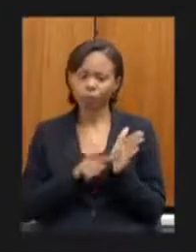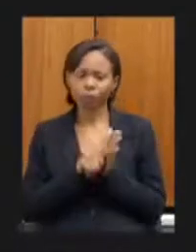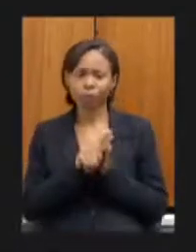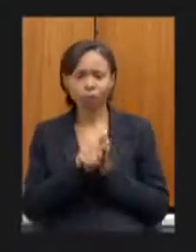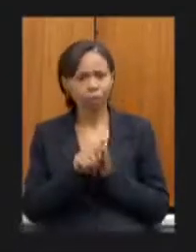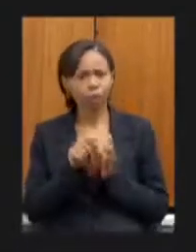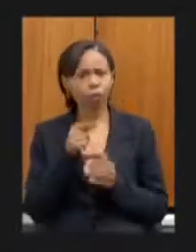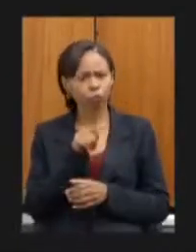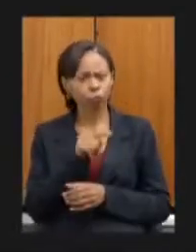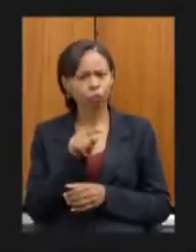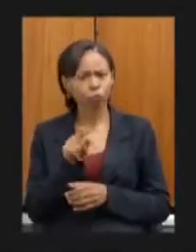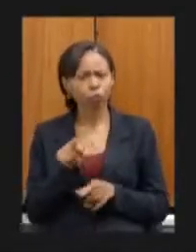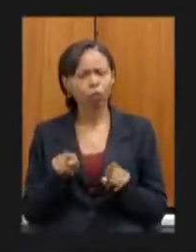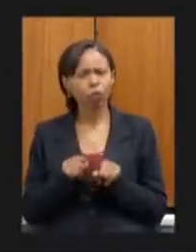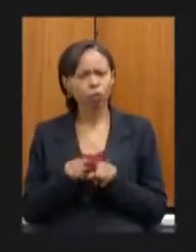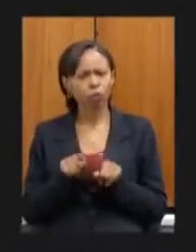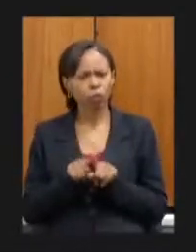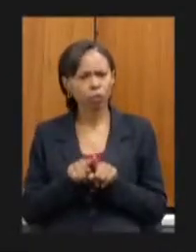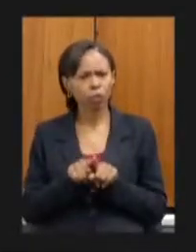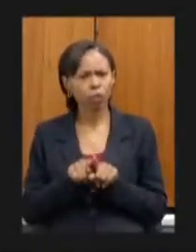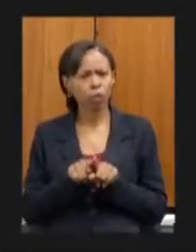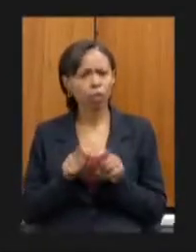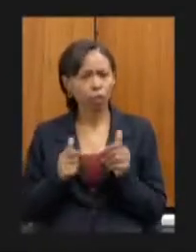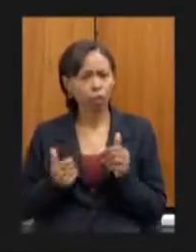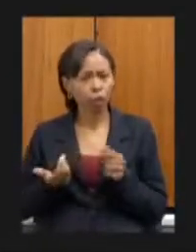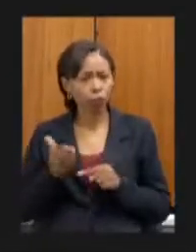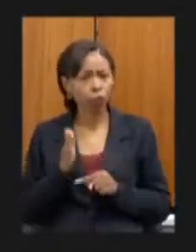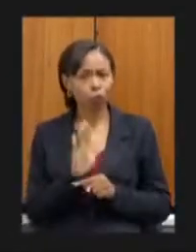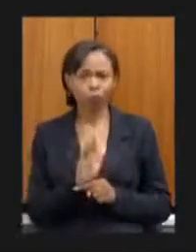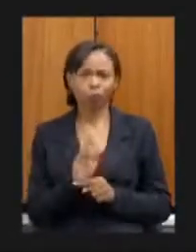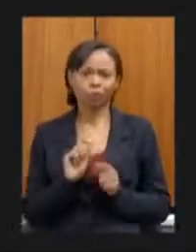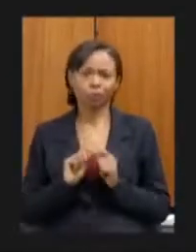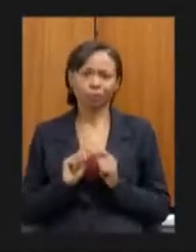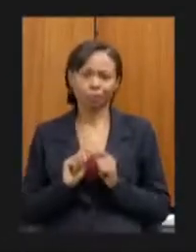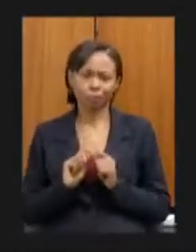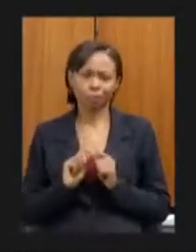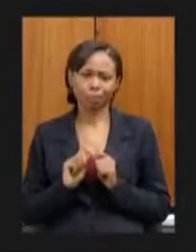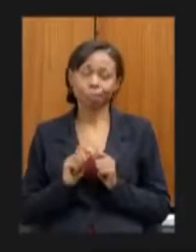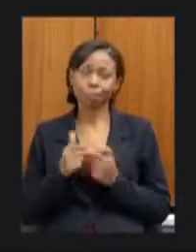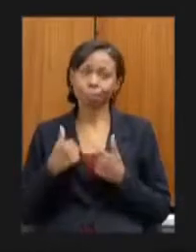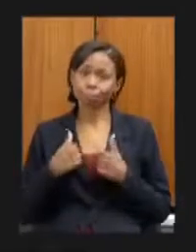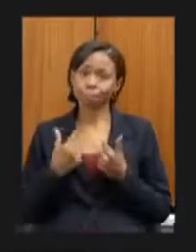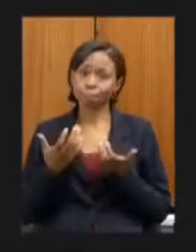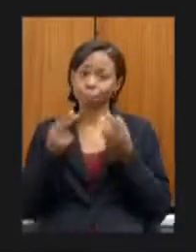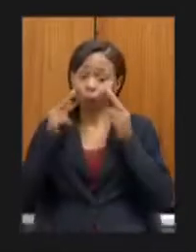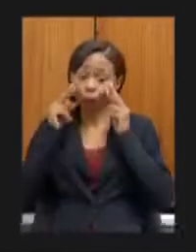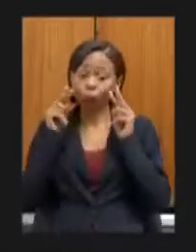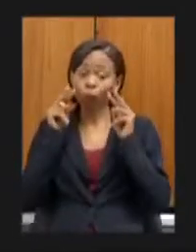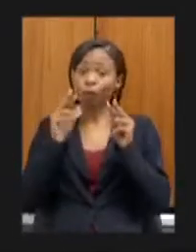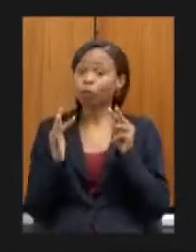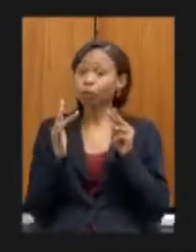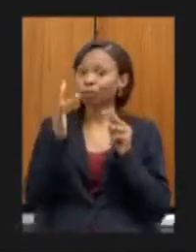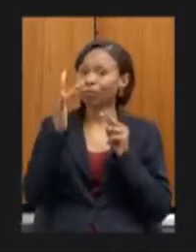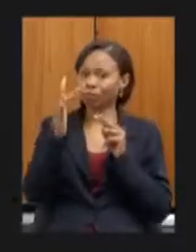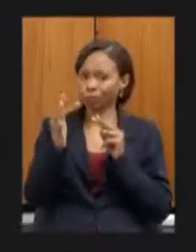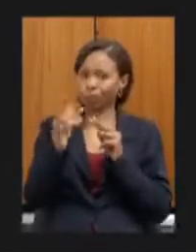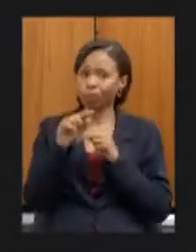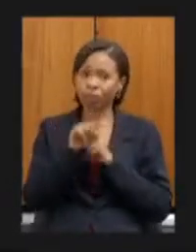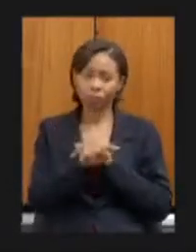também coautor e eu queria olhar pra frente e o secretário eu disse que eu me refiro agora